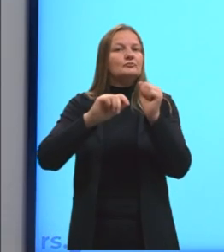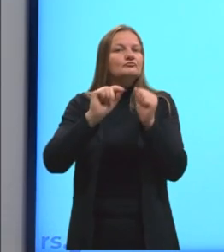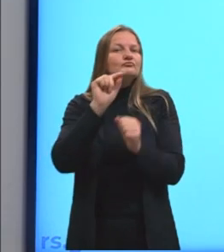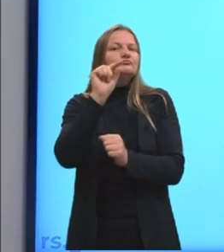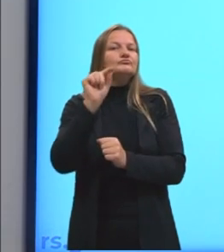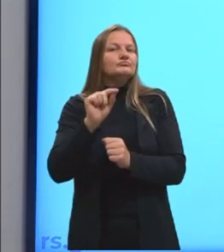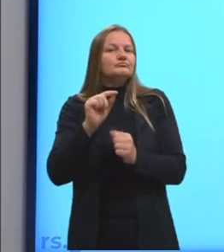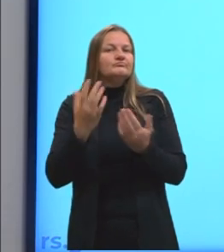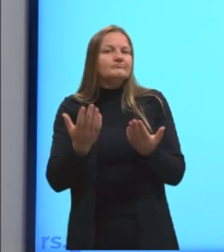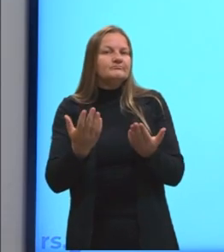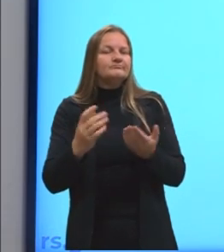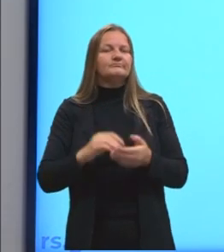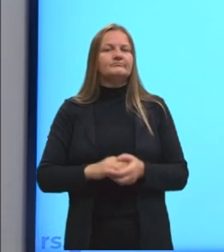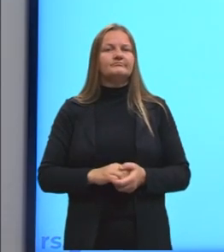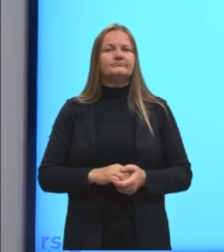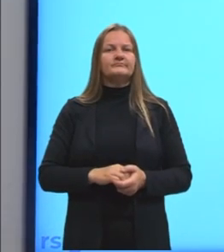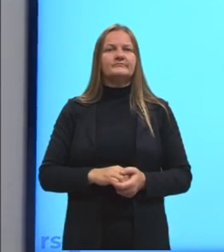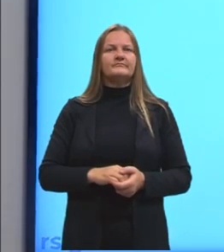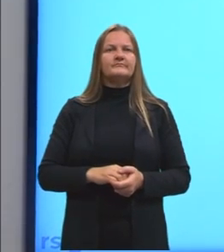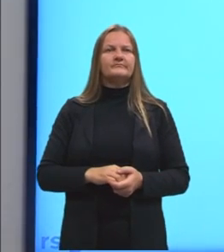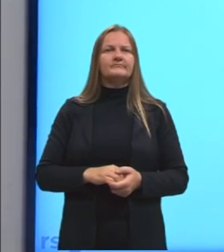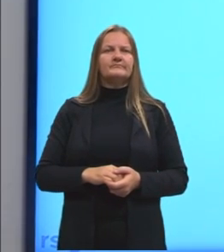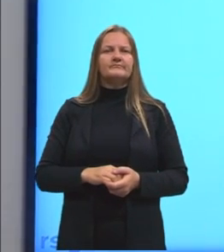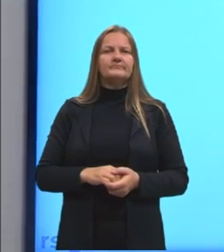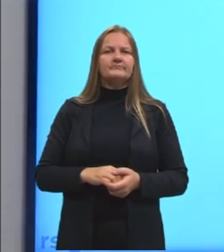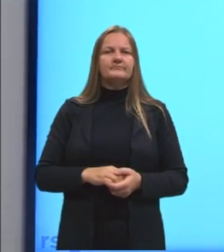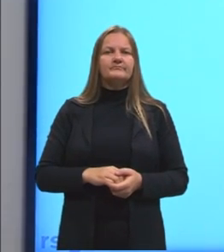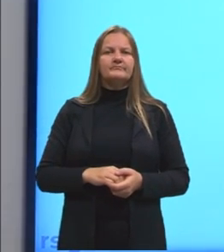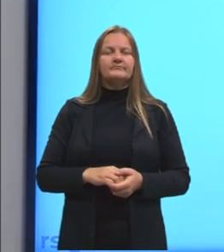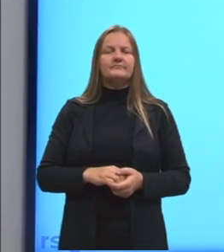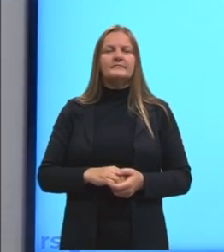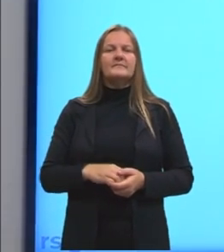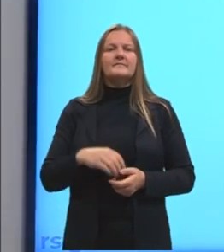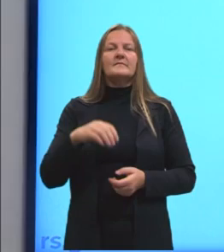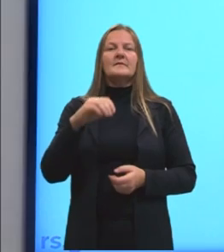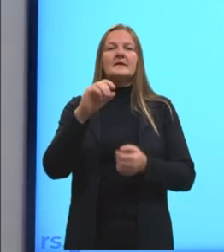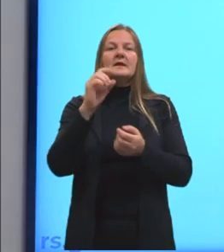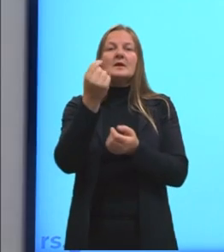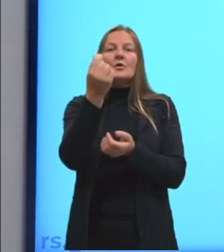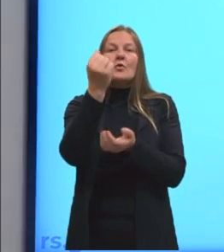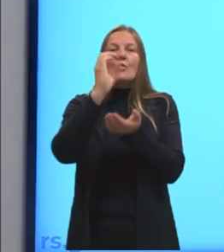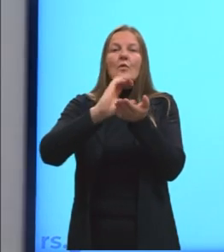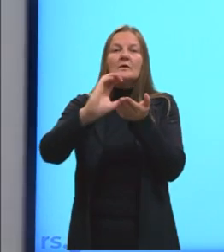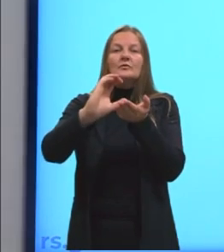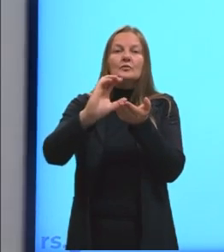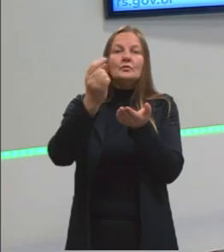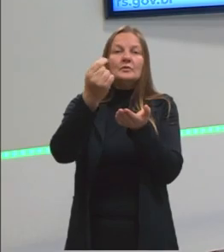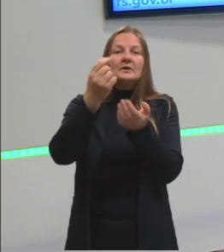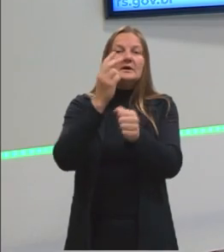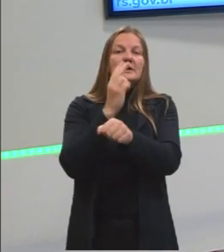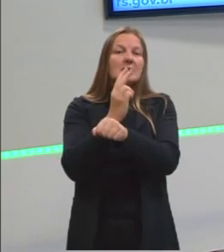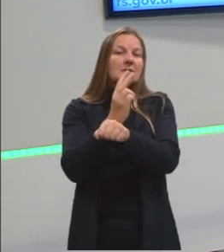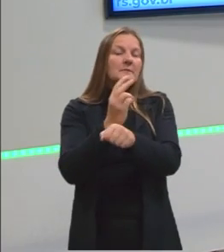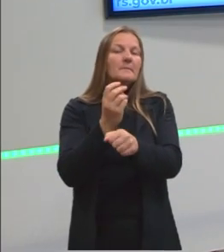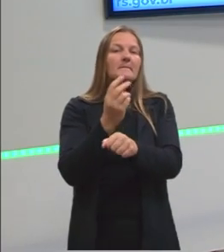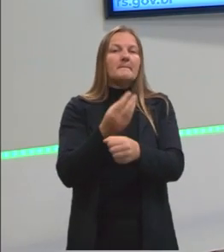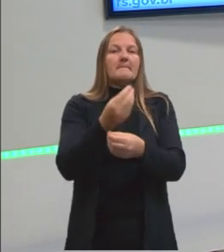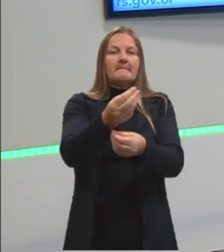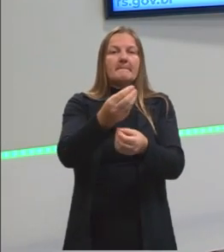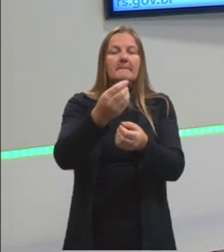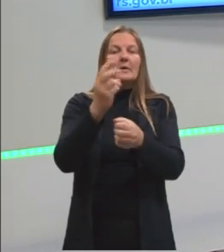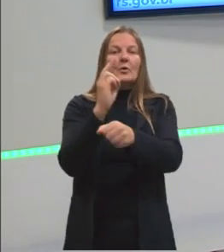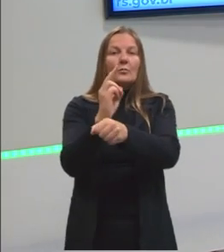essas incógnitas? O C, ele sempre vai se referir ao capital inicial. O valor que eu emprestei ou o valor do